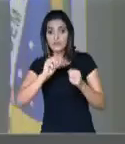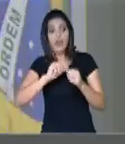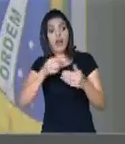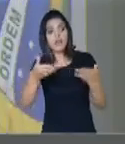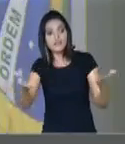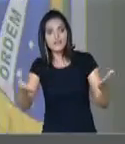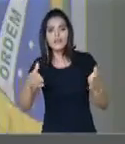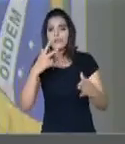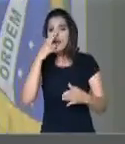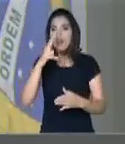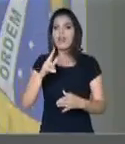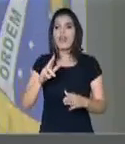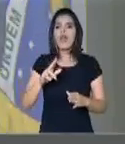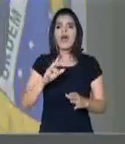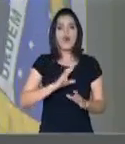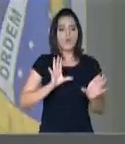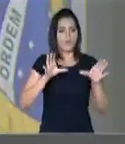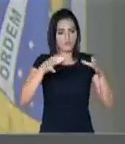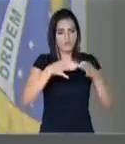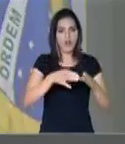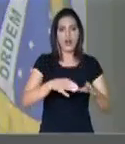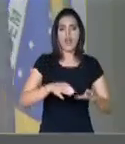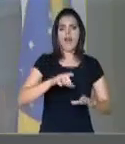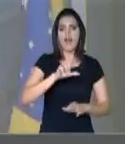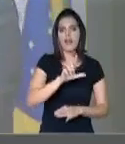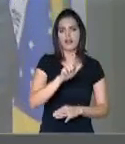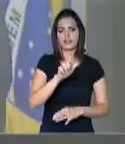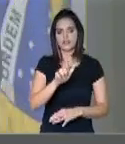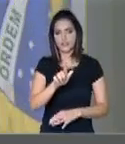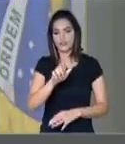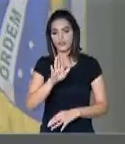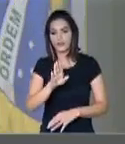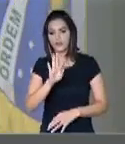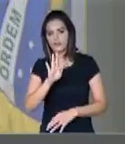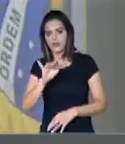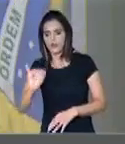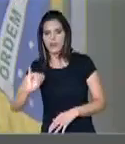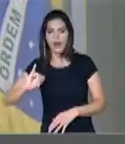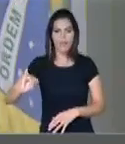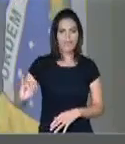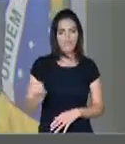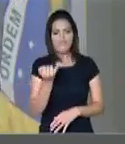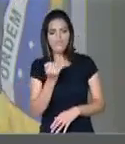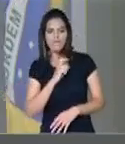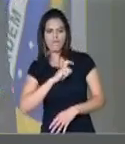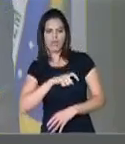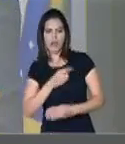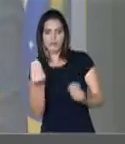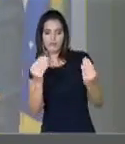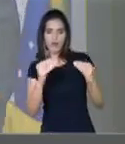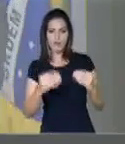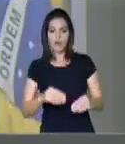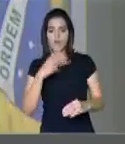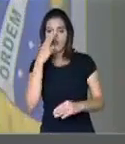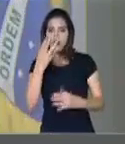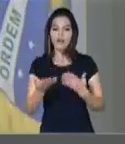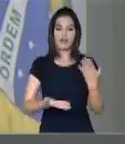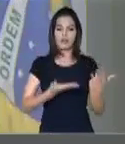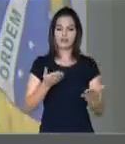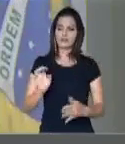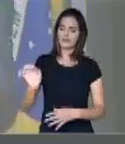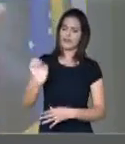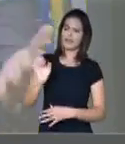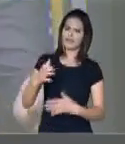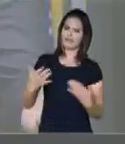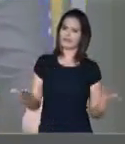O movimento LGBTI aproveita algumas páginas para falar sobre homossexualidade, Sr.